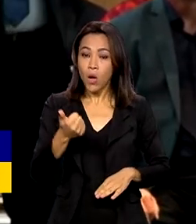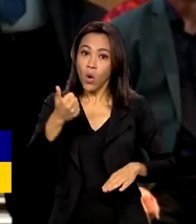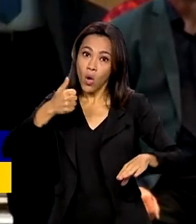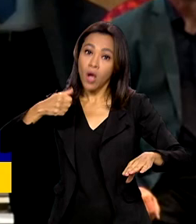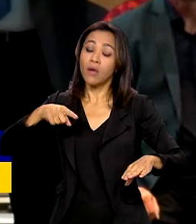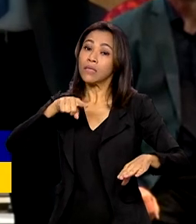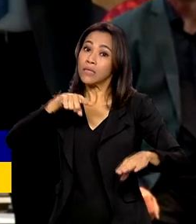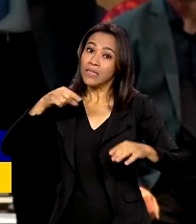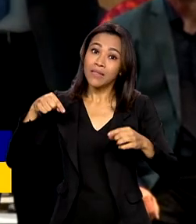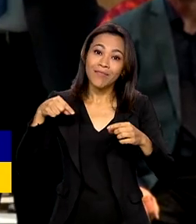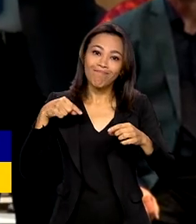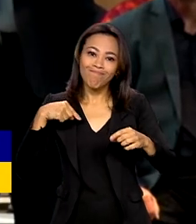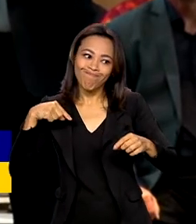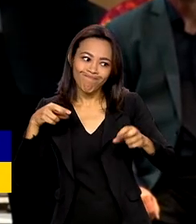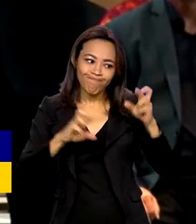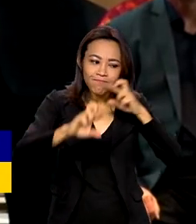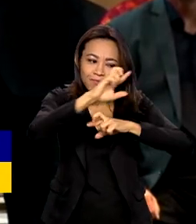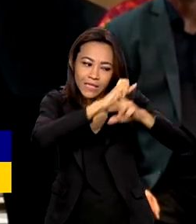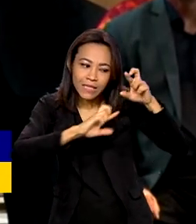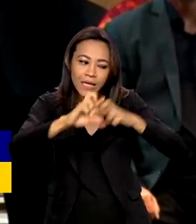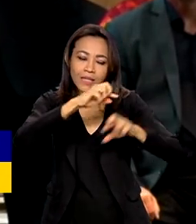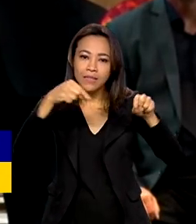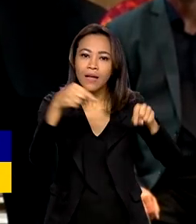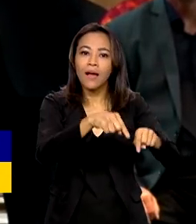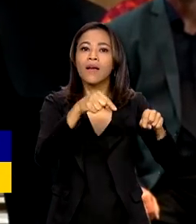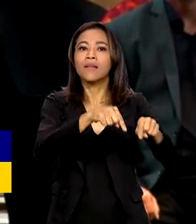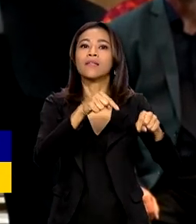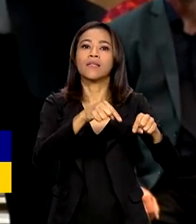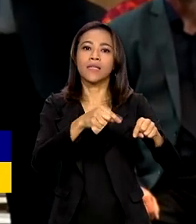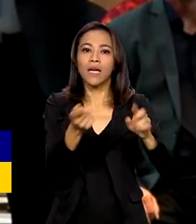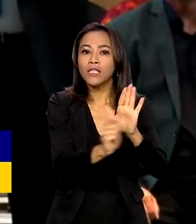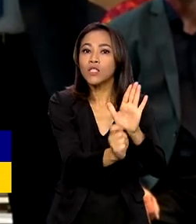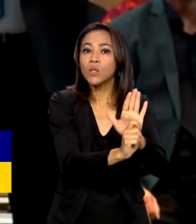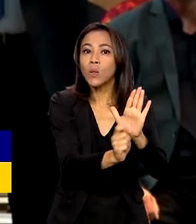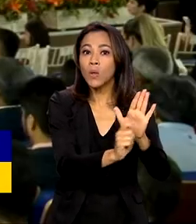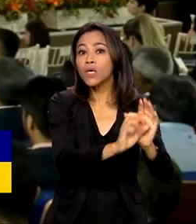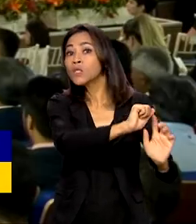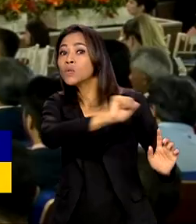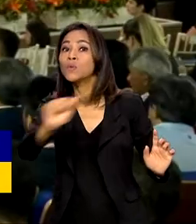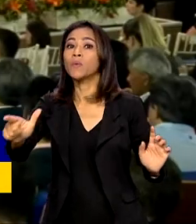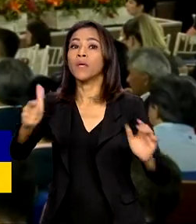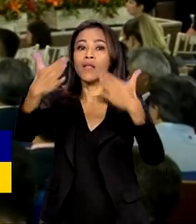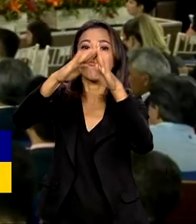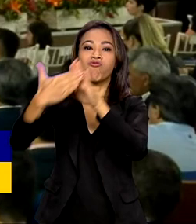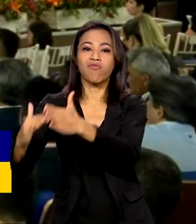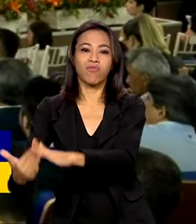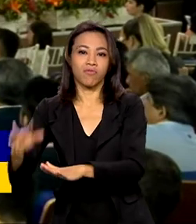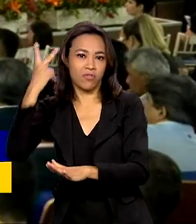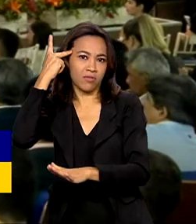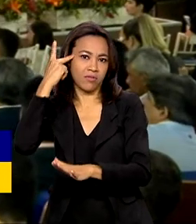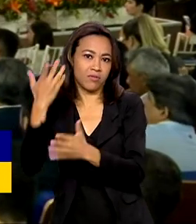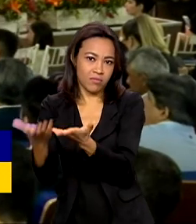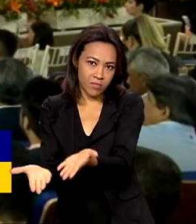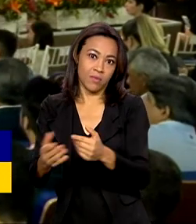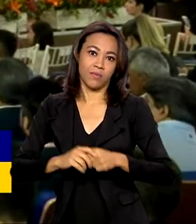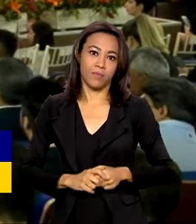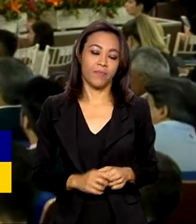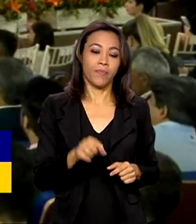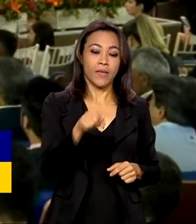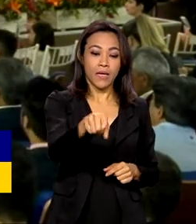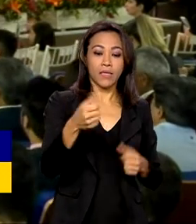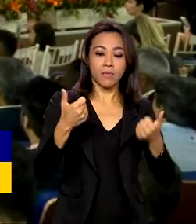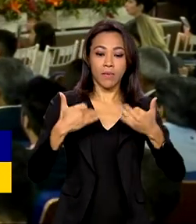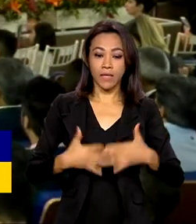fronteira do que combater nos morros do Rio de Janeiro e nas favelas de São Paulo. O evento ocorreu em Brasileia, na